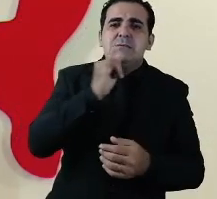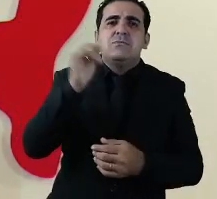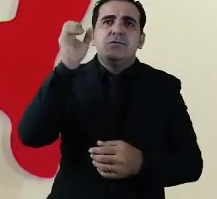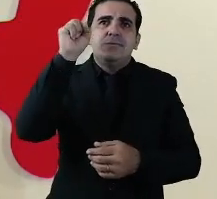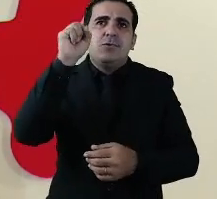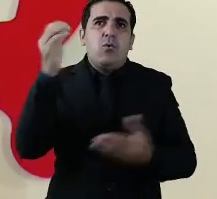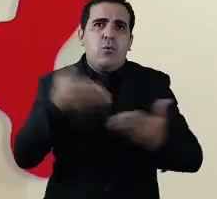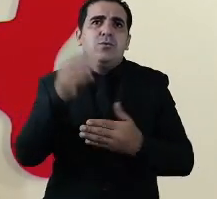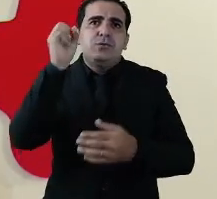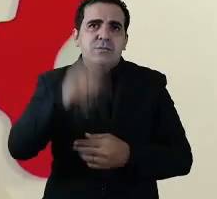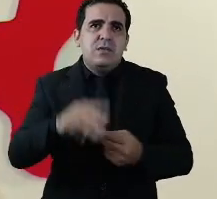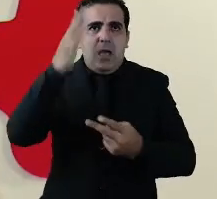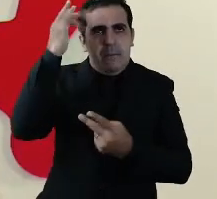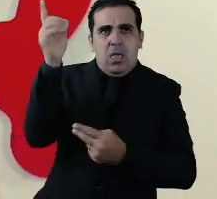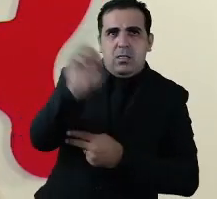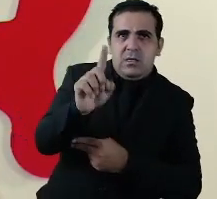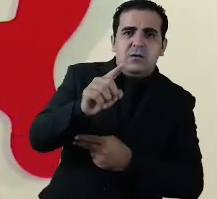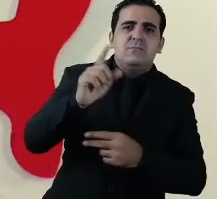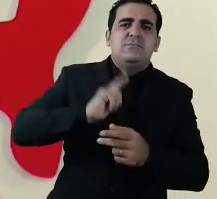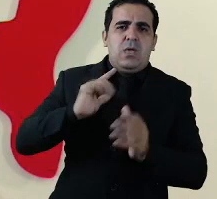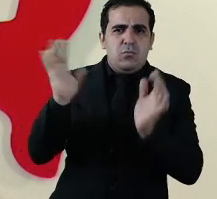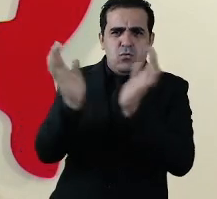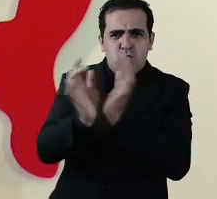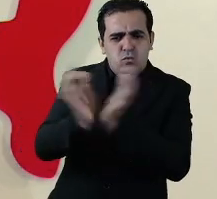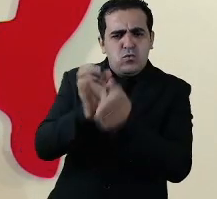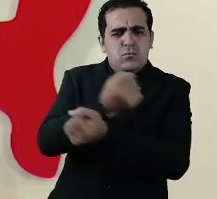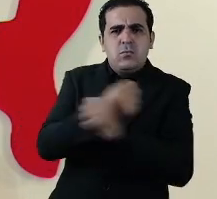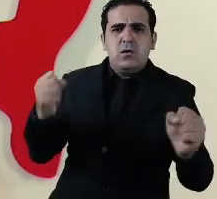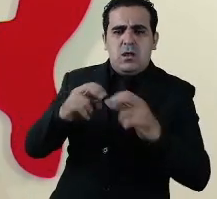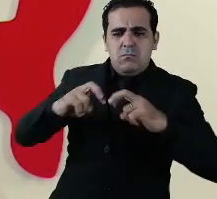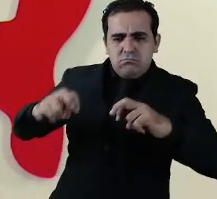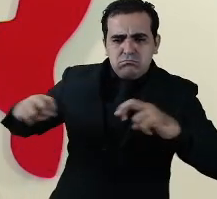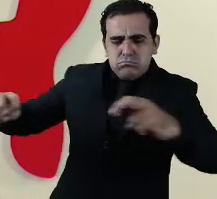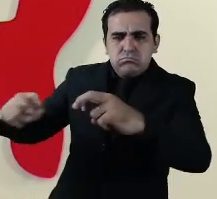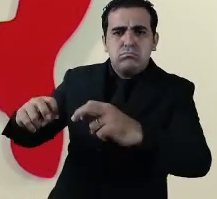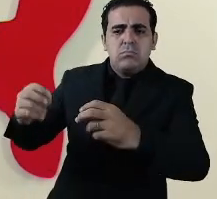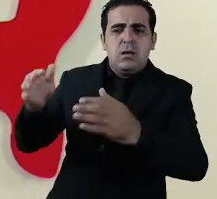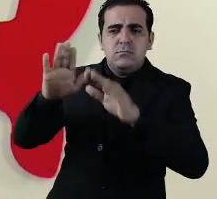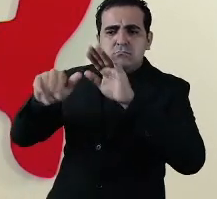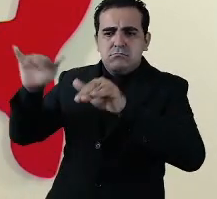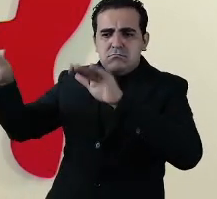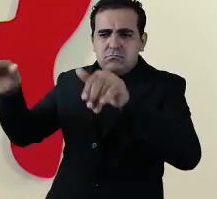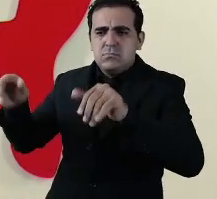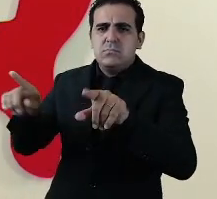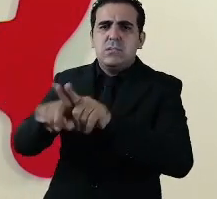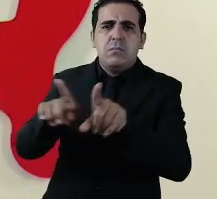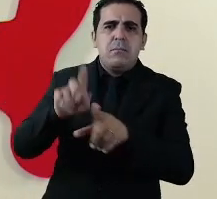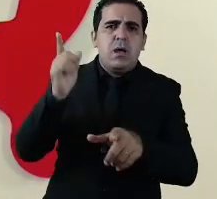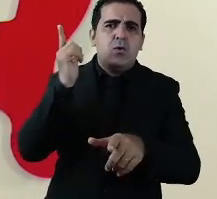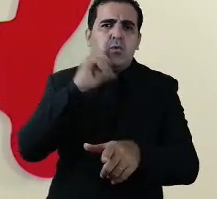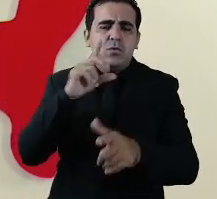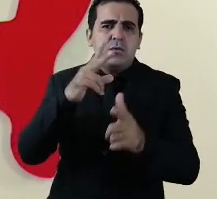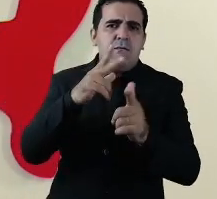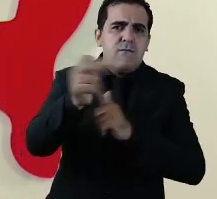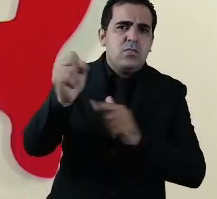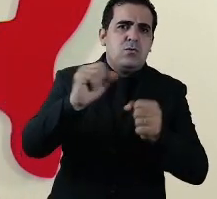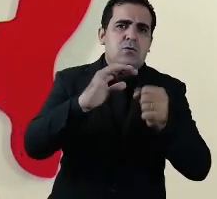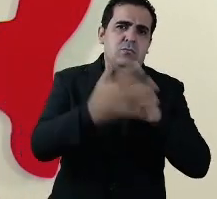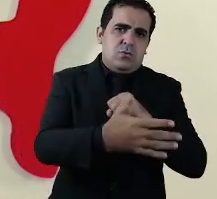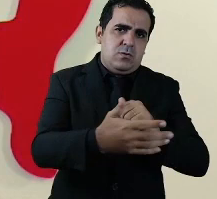exército bastante amplo mobilizado para vencer o coronavírus